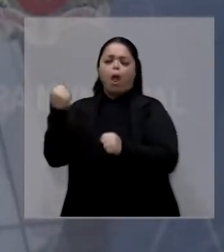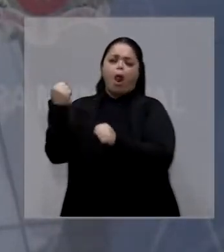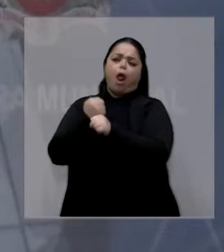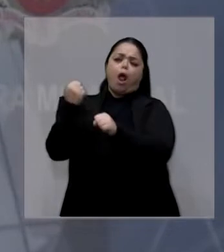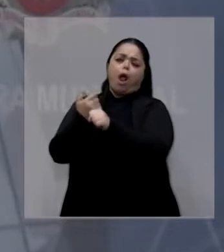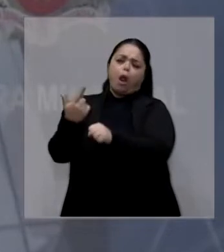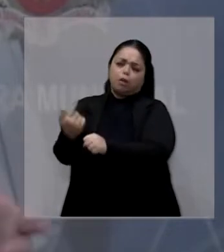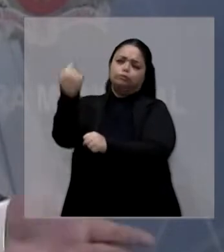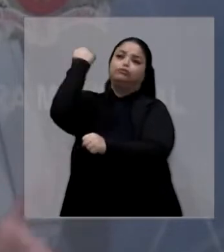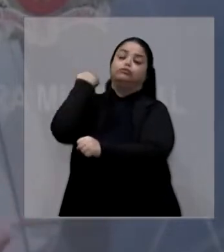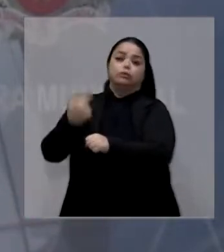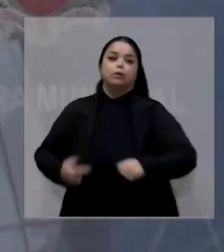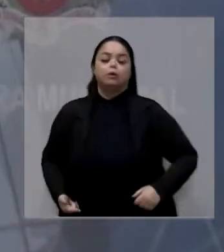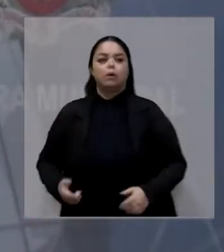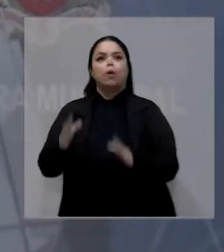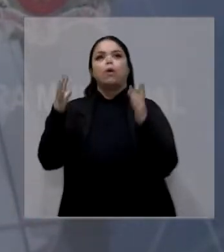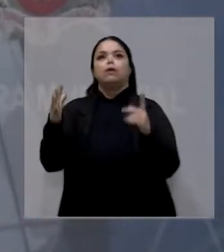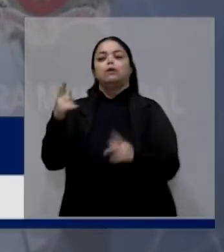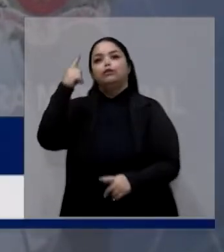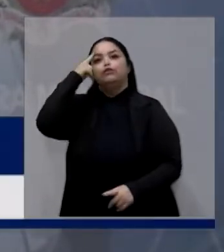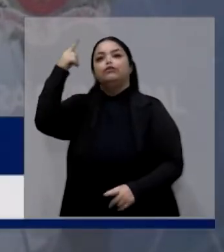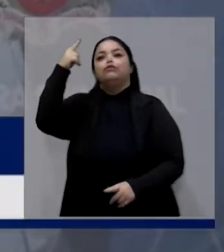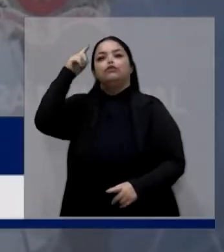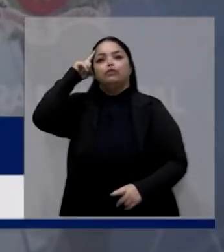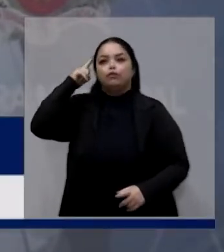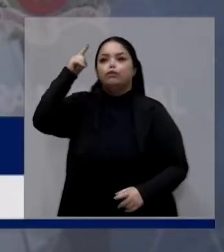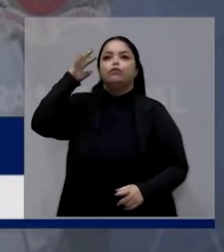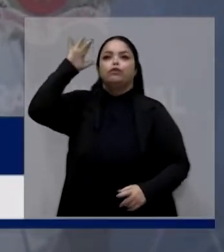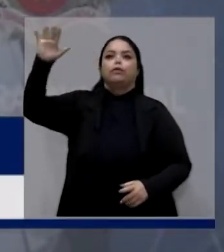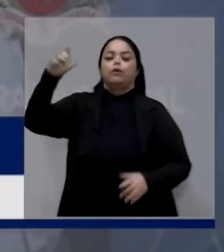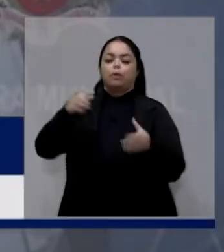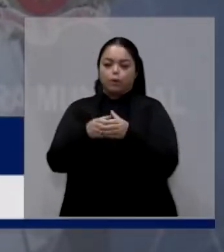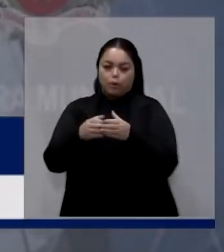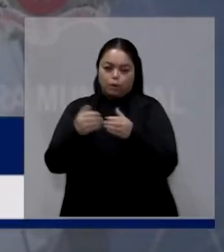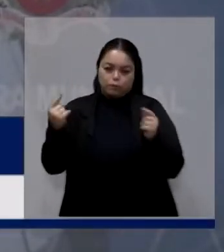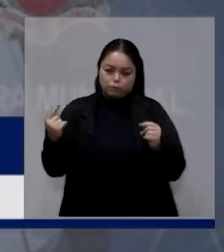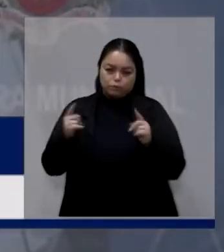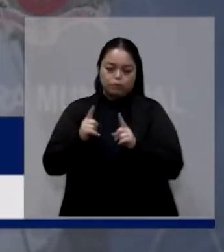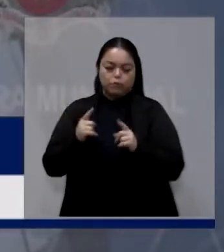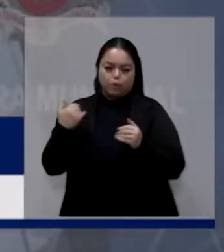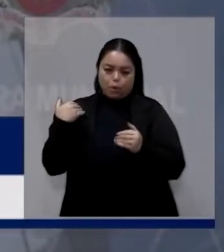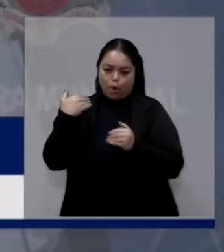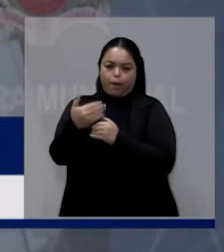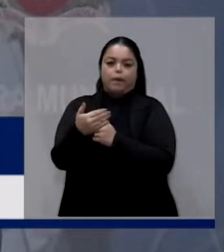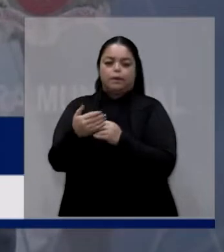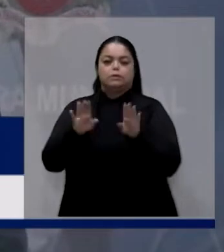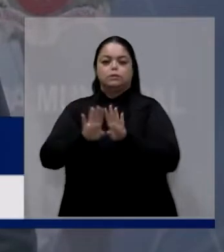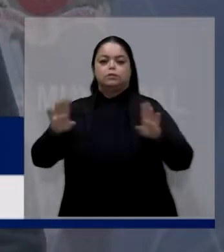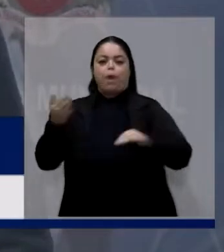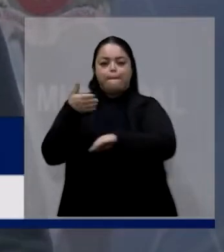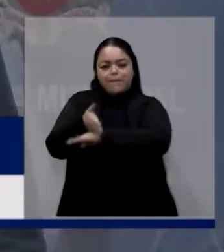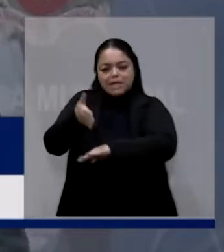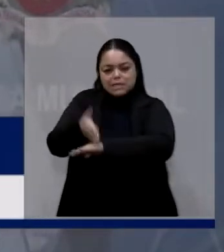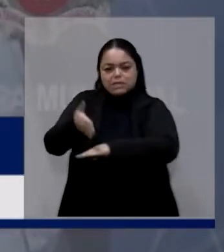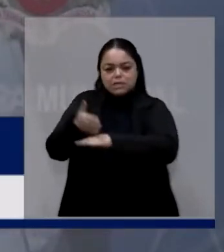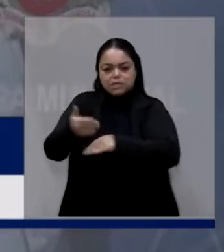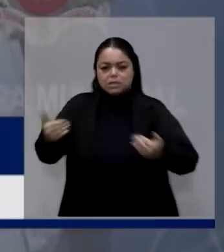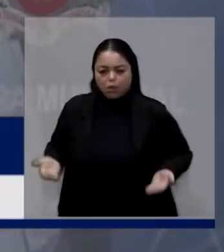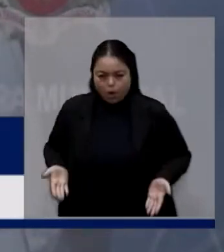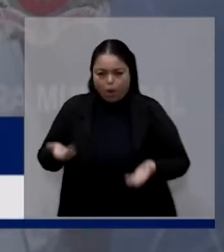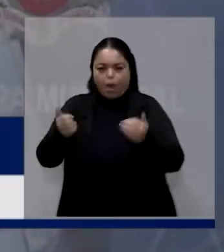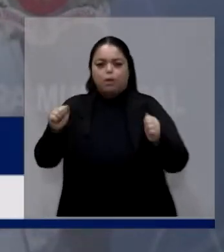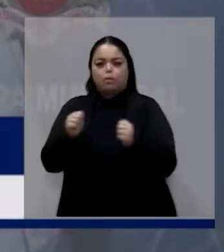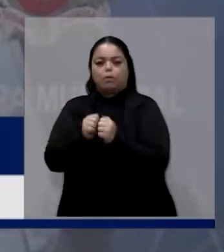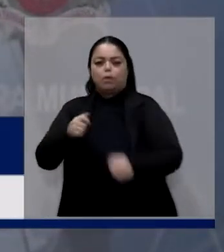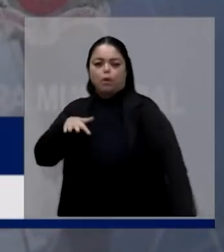e como foi idealizado esse grupo. E eu estar à frente, estar no dia a dia, estar participando ativamente com o Manuel,